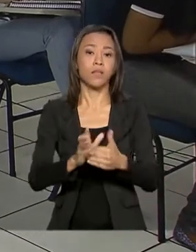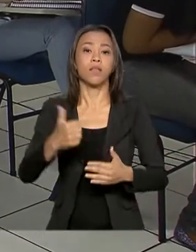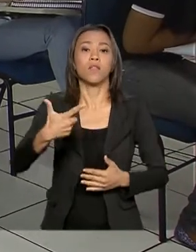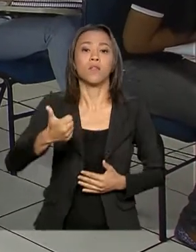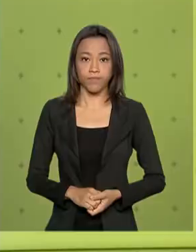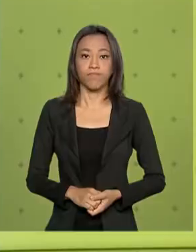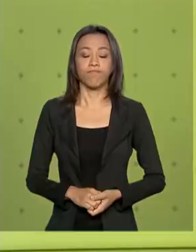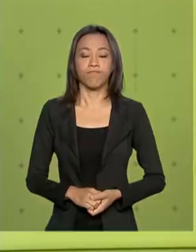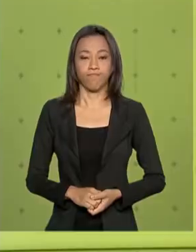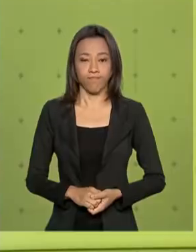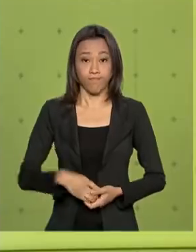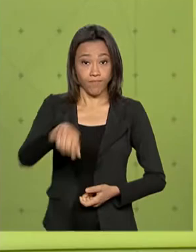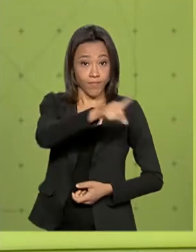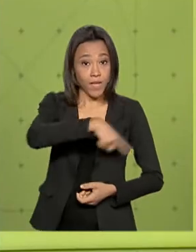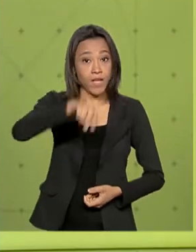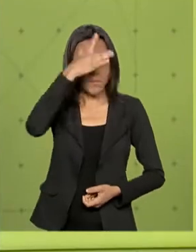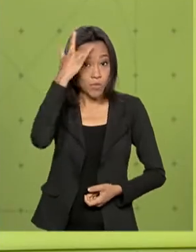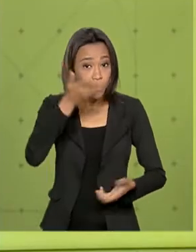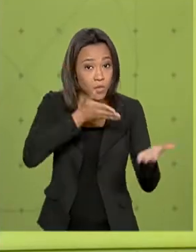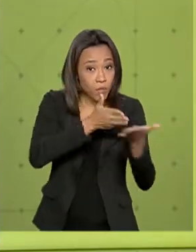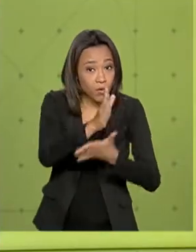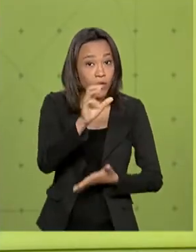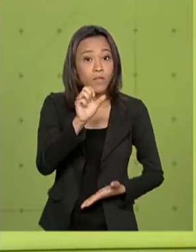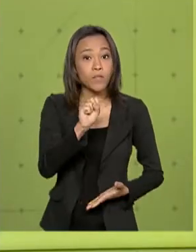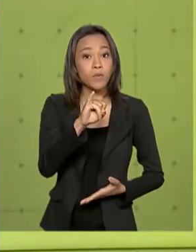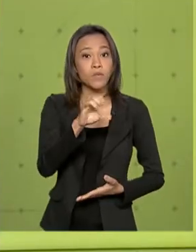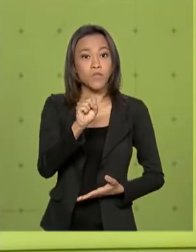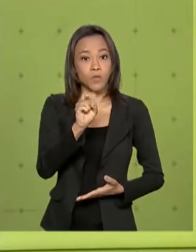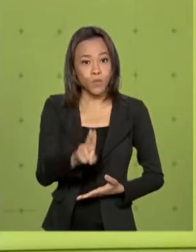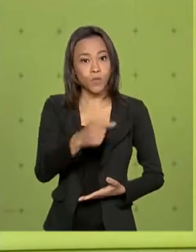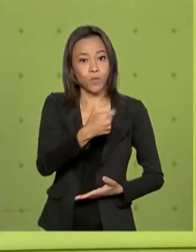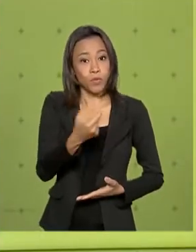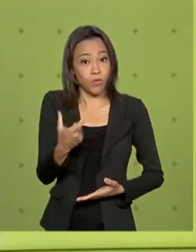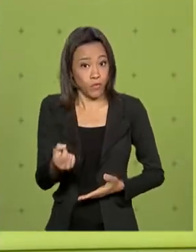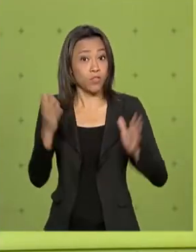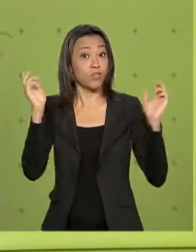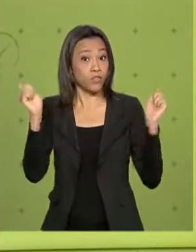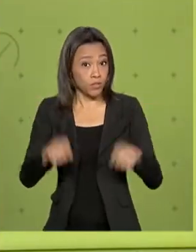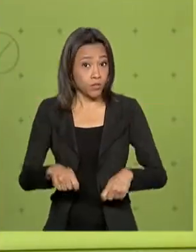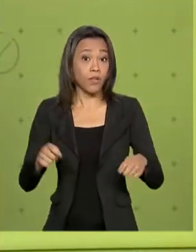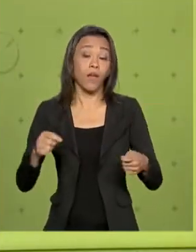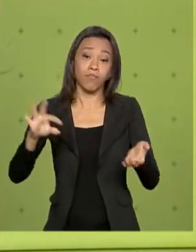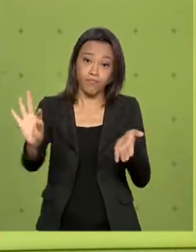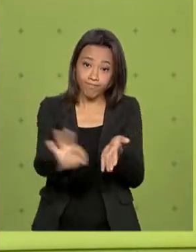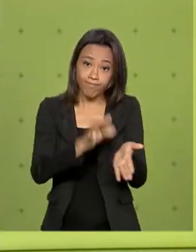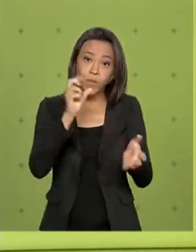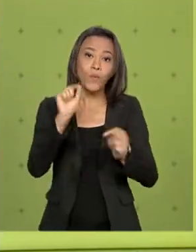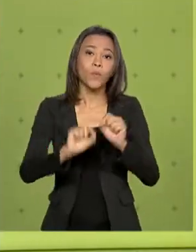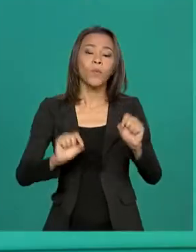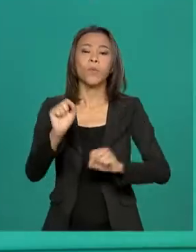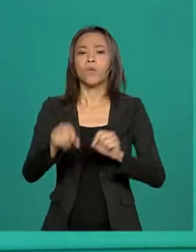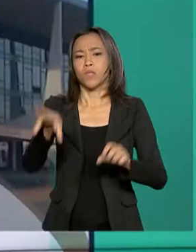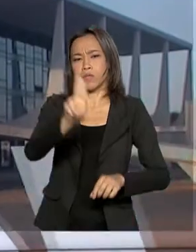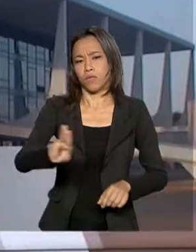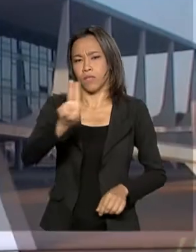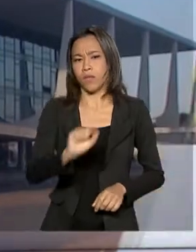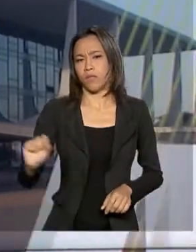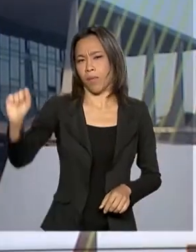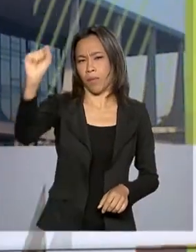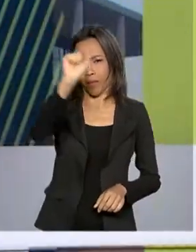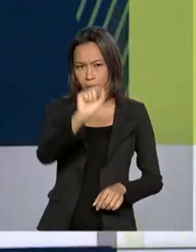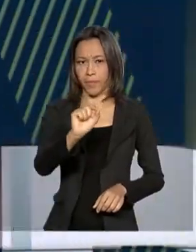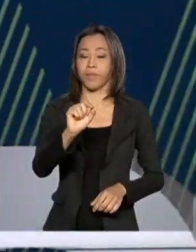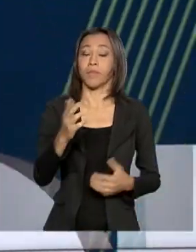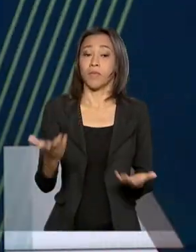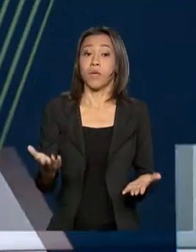fevereiro. E os aprovados no SISU 2020 já podem fazer a matrícula nas instituições de ensino superior.